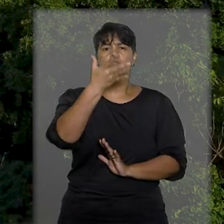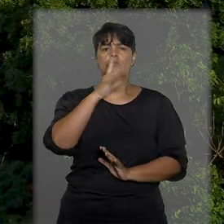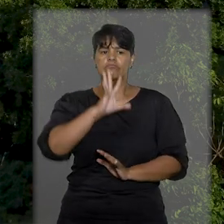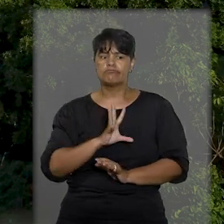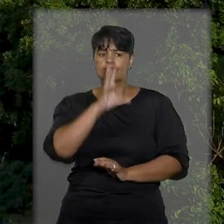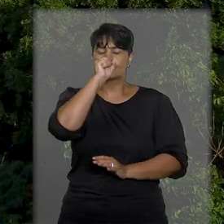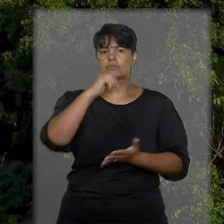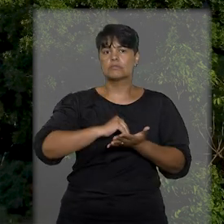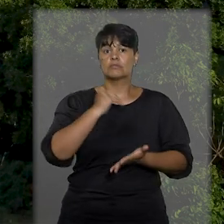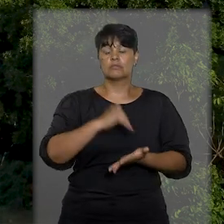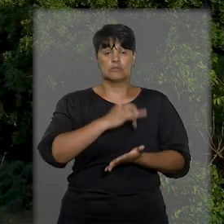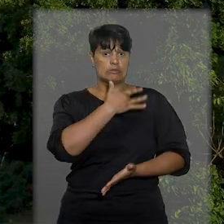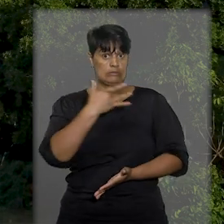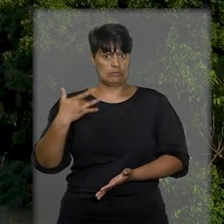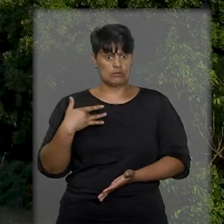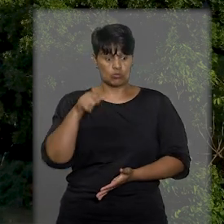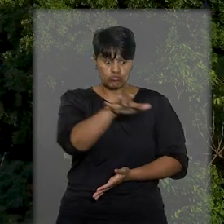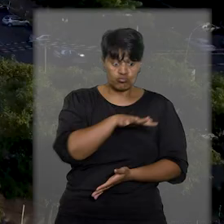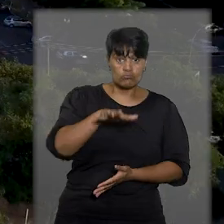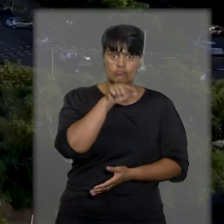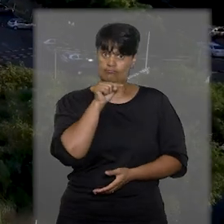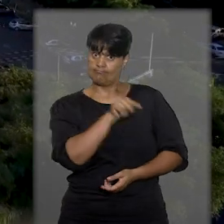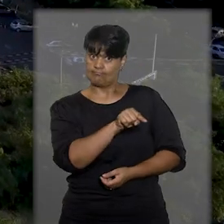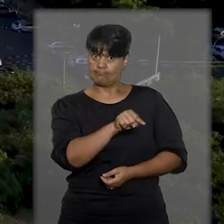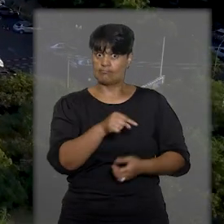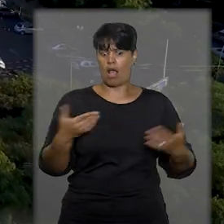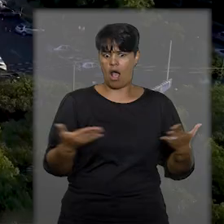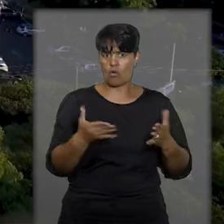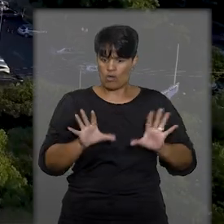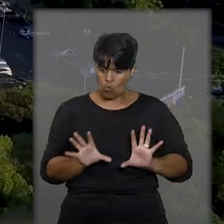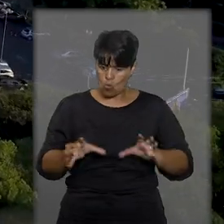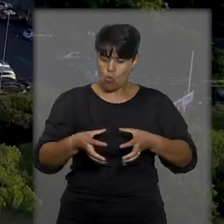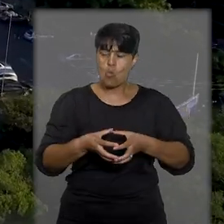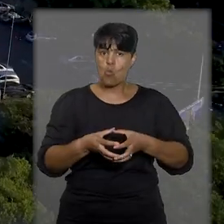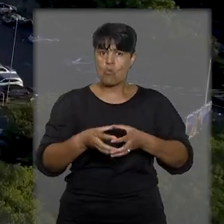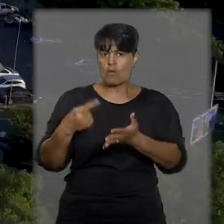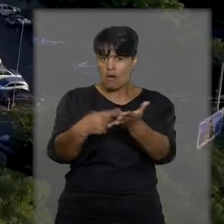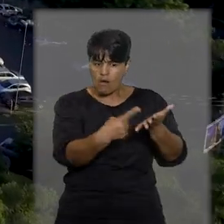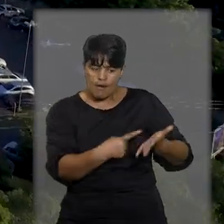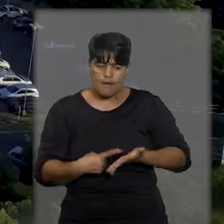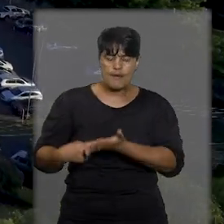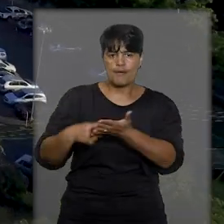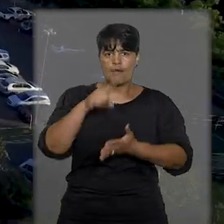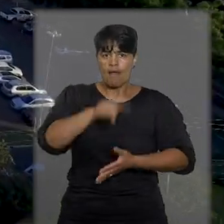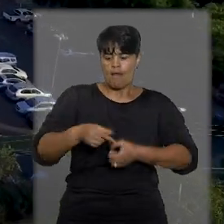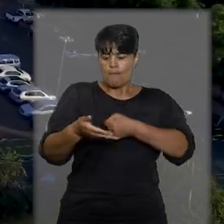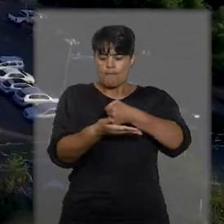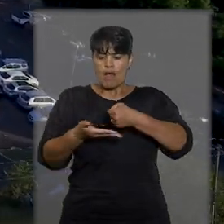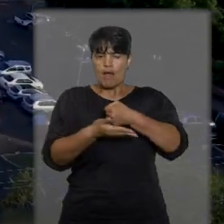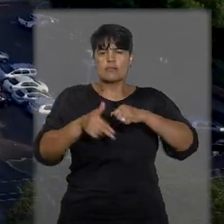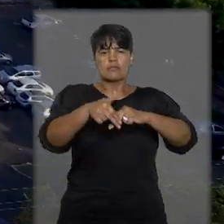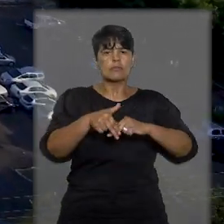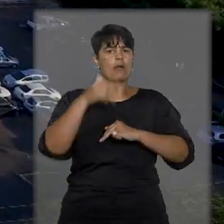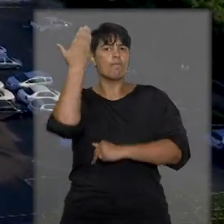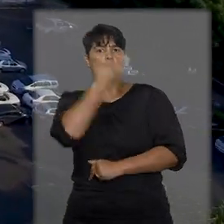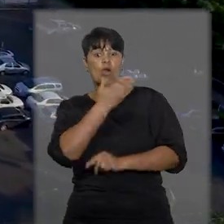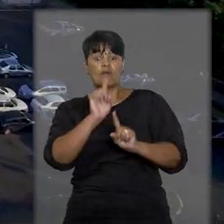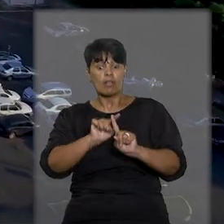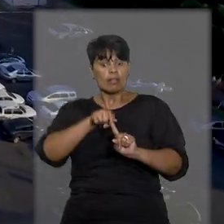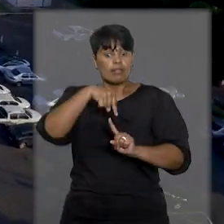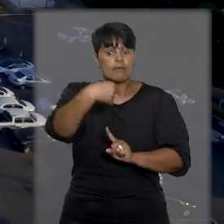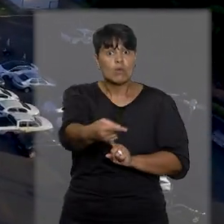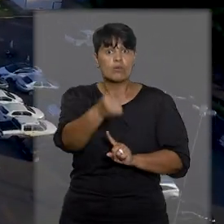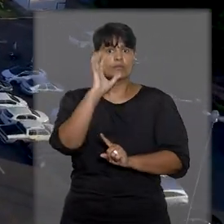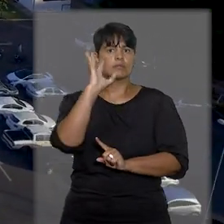decretou a intervenção na Secretaria de Saúde, dessa vez de forma colegiada, teria sido fundamentado em provas colhidas